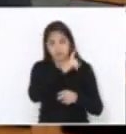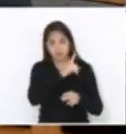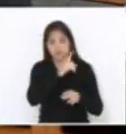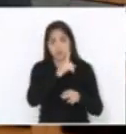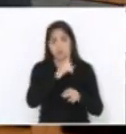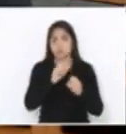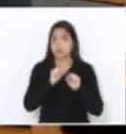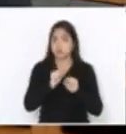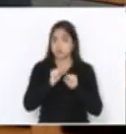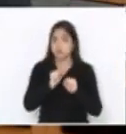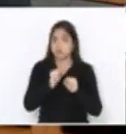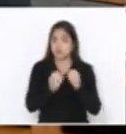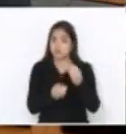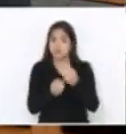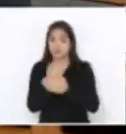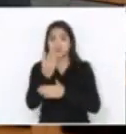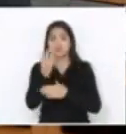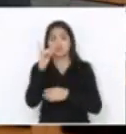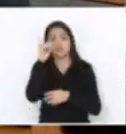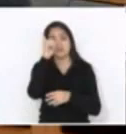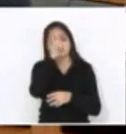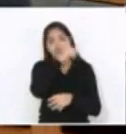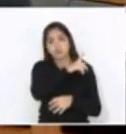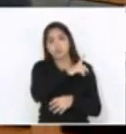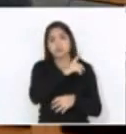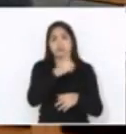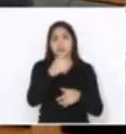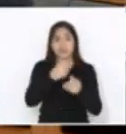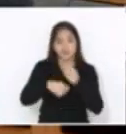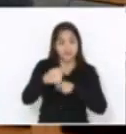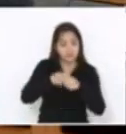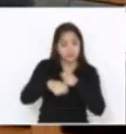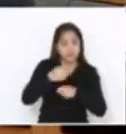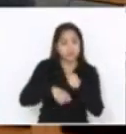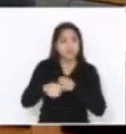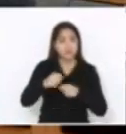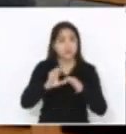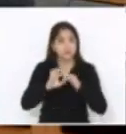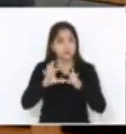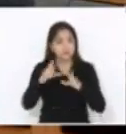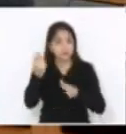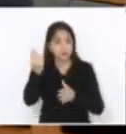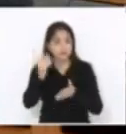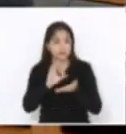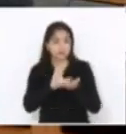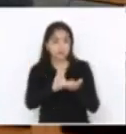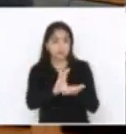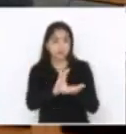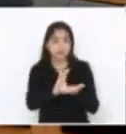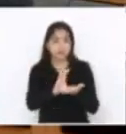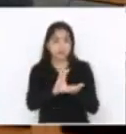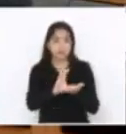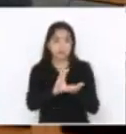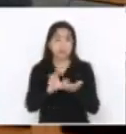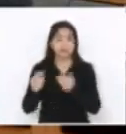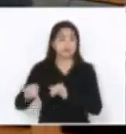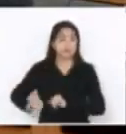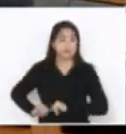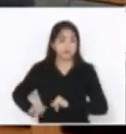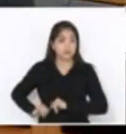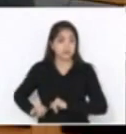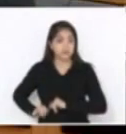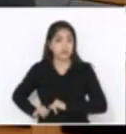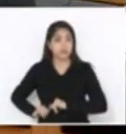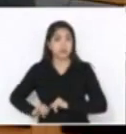Nós podemos aqui criar uma dificuldade na negociação da liberação desses recursos e aí sim penalizarmos, além do